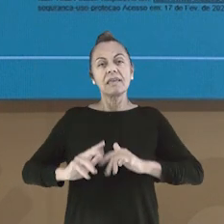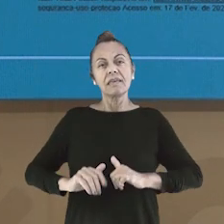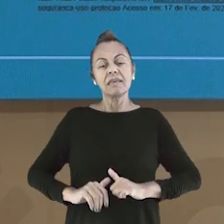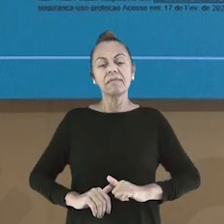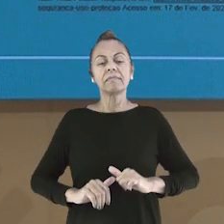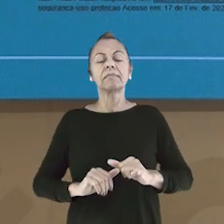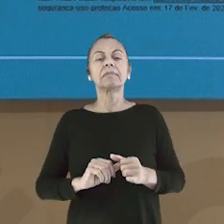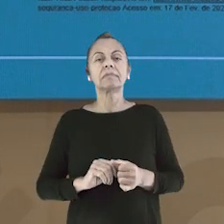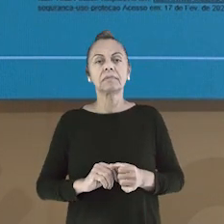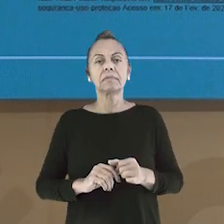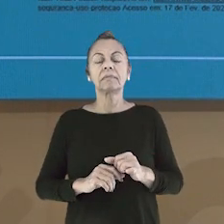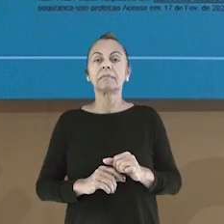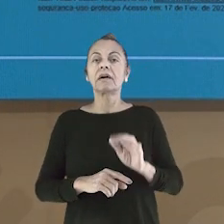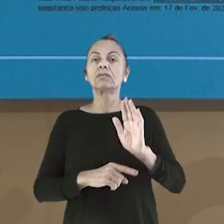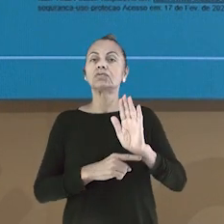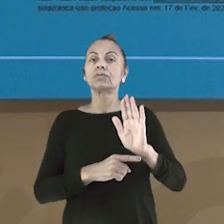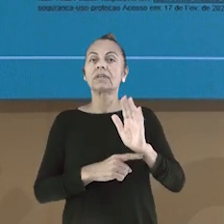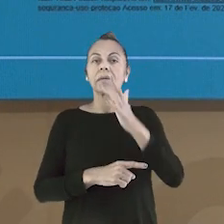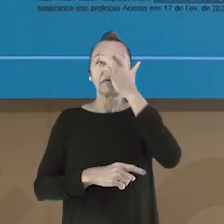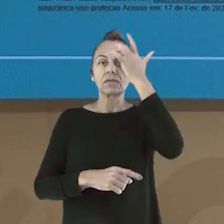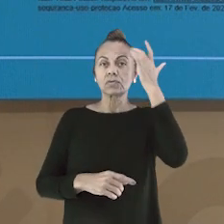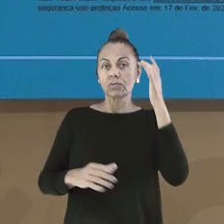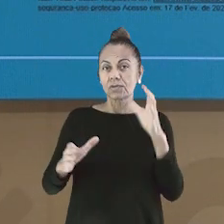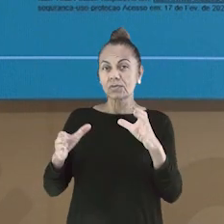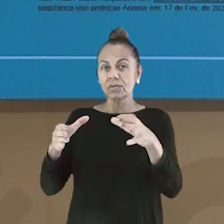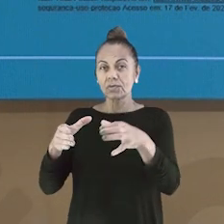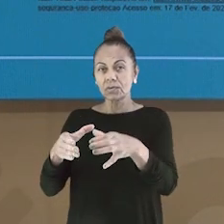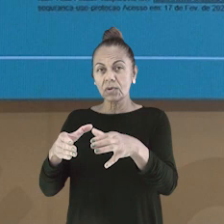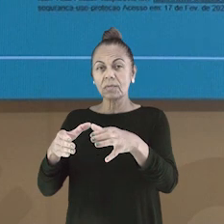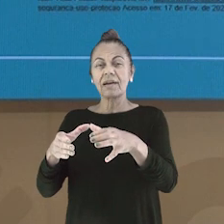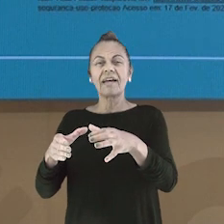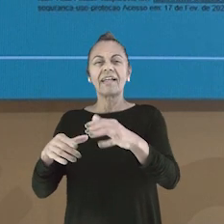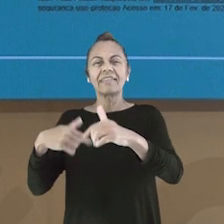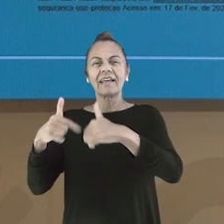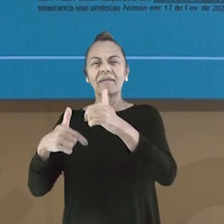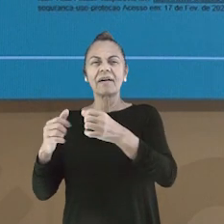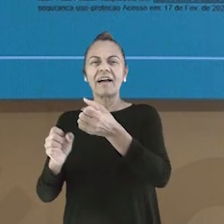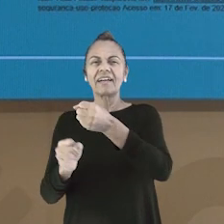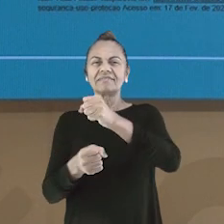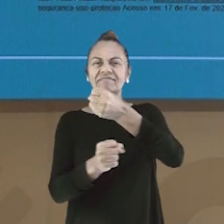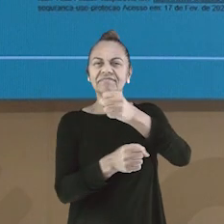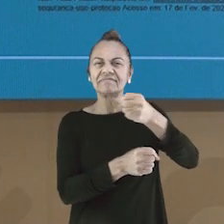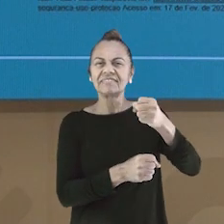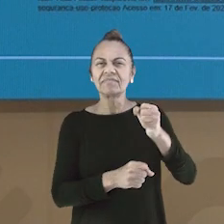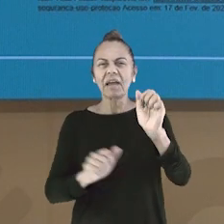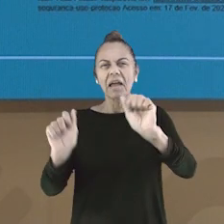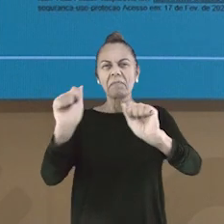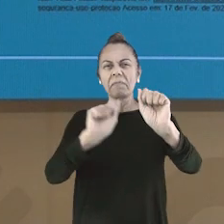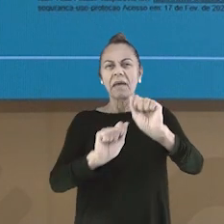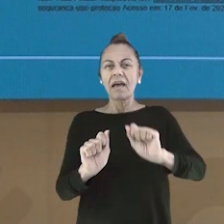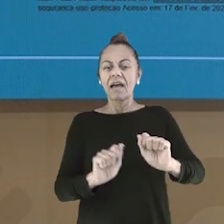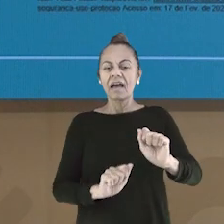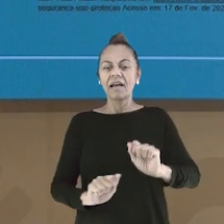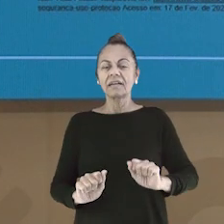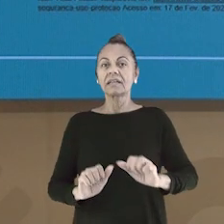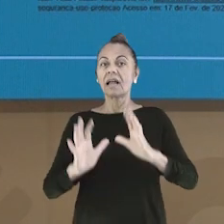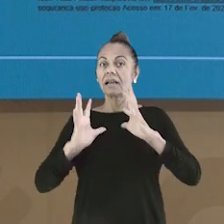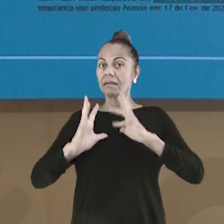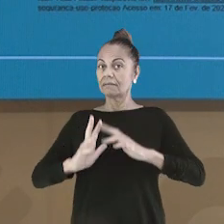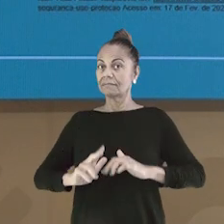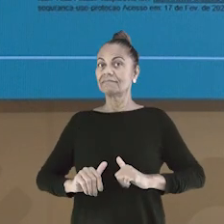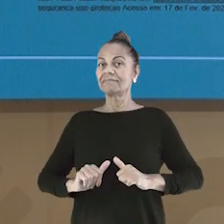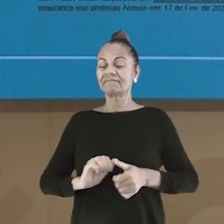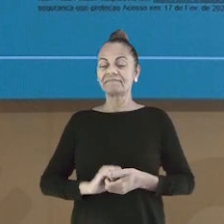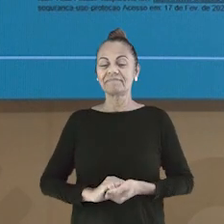facilite seu trabalho, cuide da limpeza. Nessa, destacamos a importância dos auxiliares de limpeza geral,